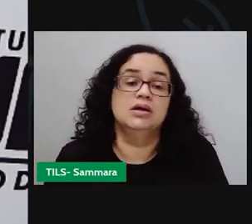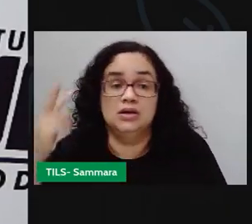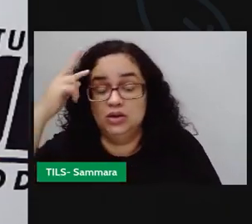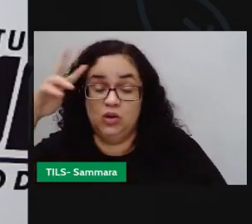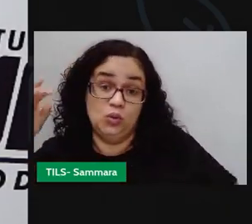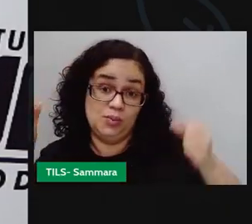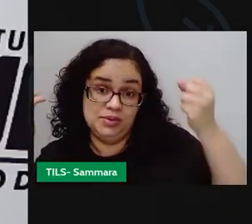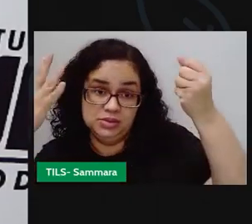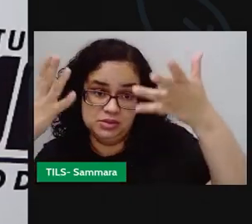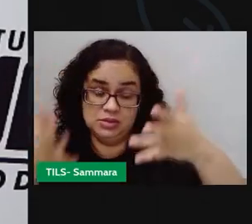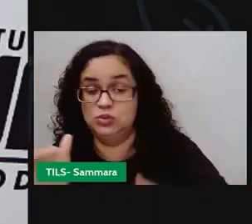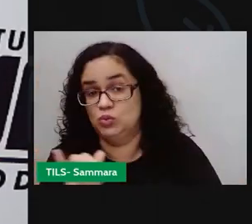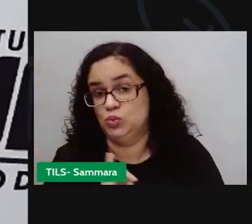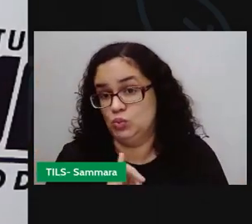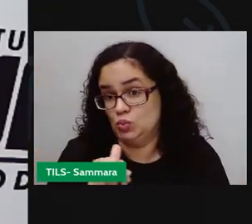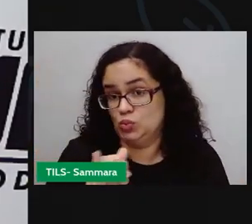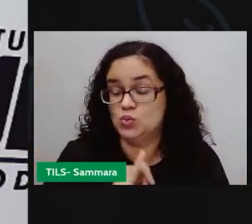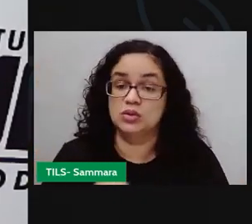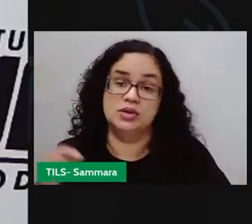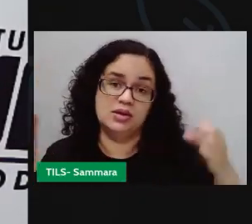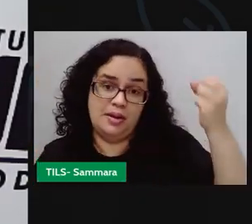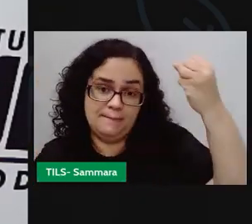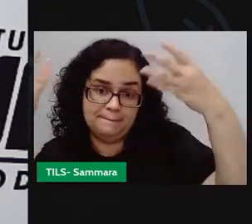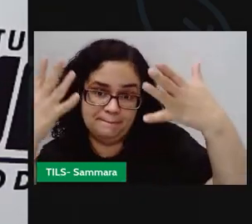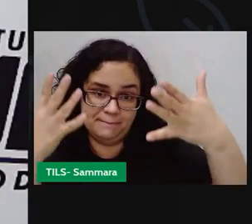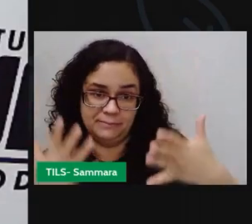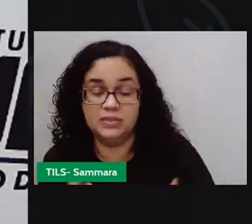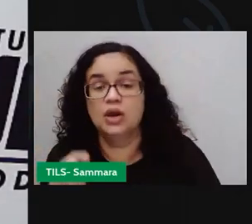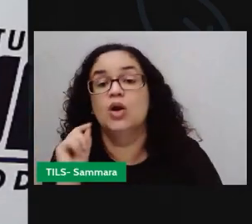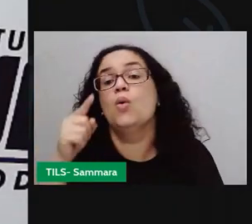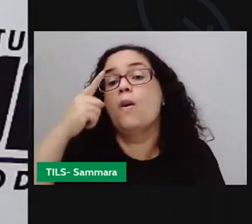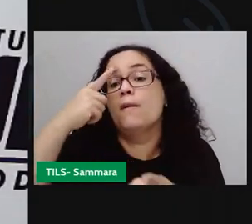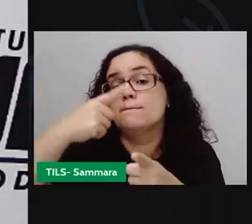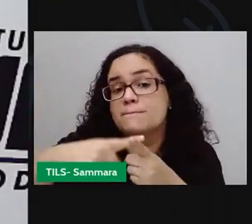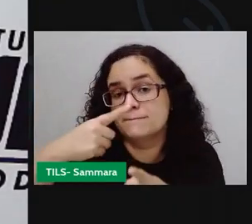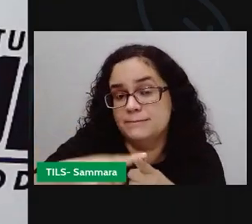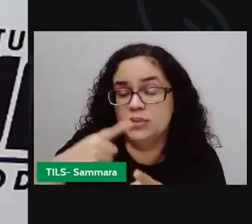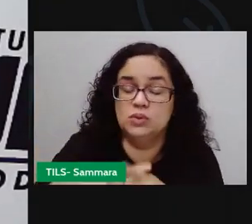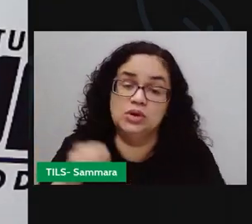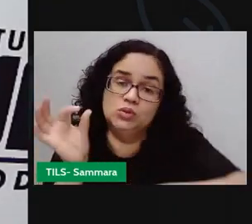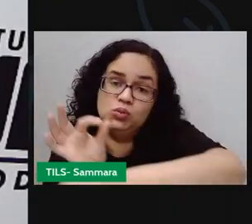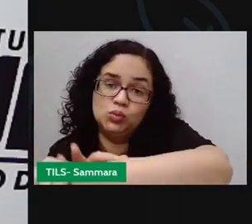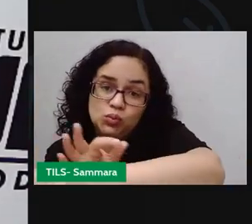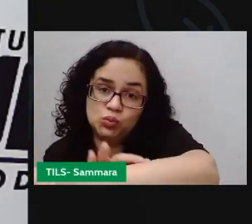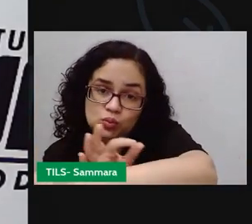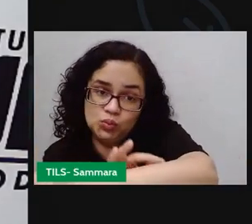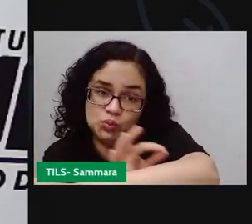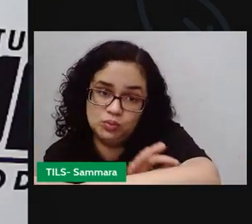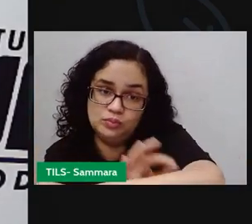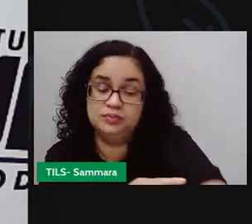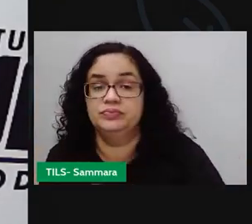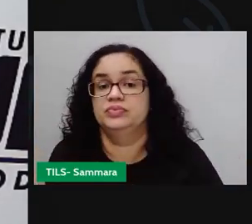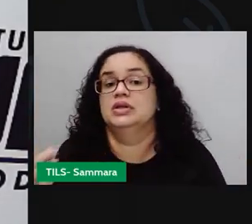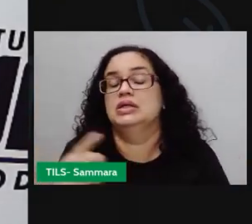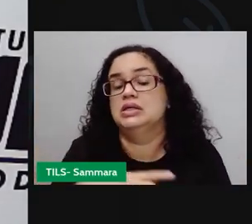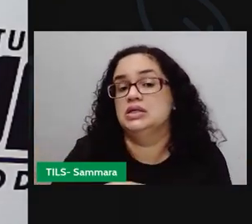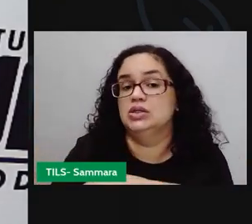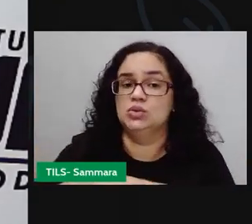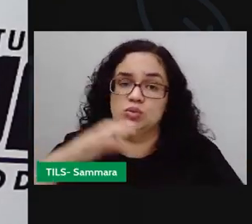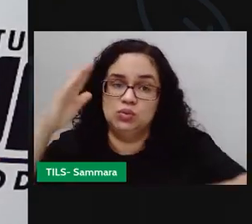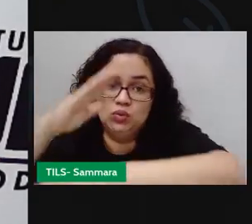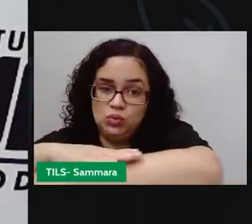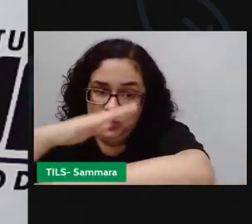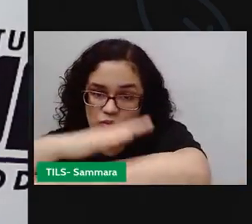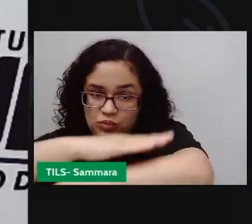explicação, um conto para explicar o porquê dos pedacinhos, das manchas que aparecem aí no sapo.